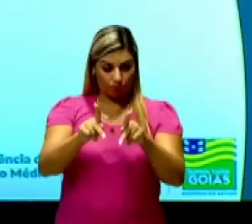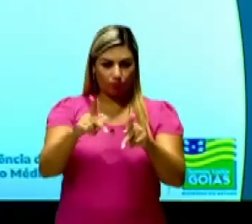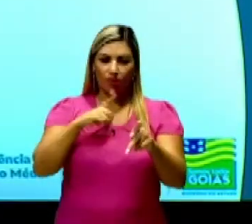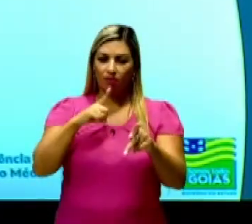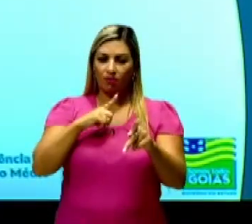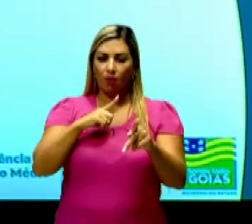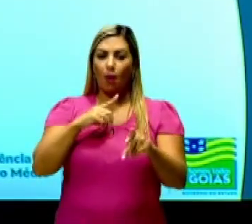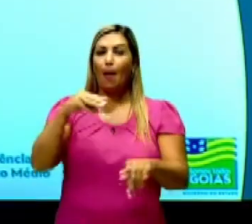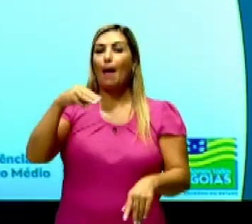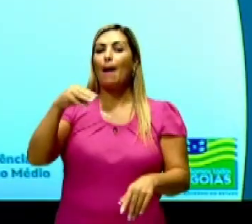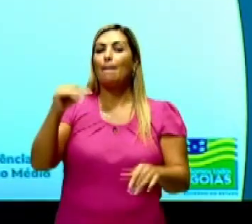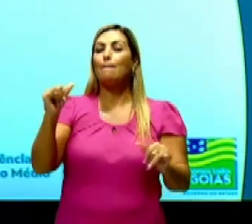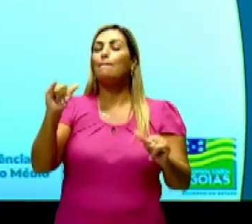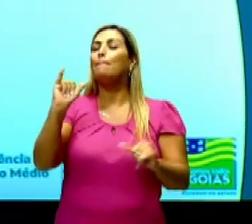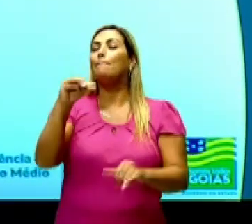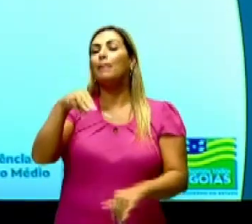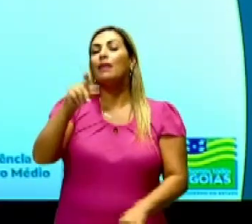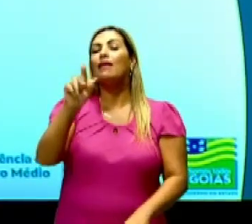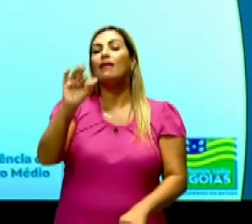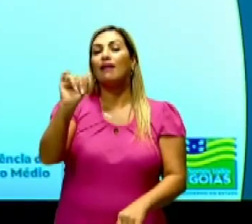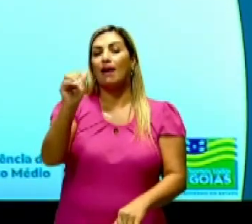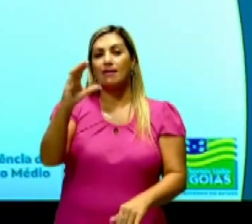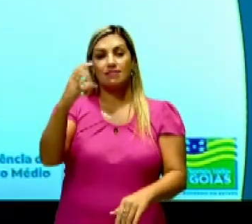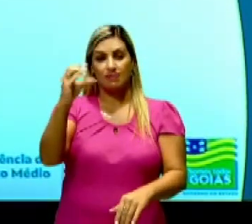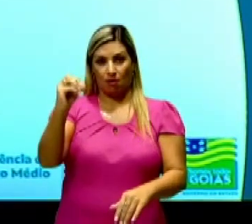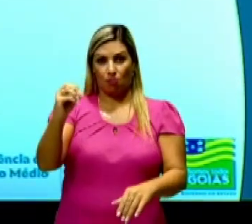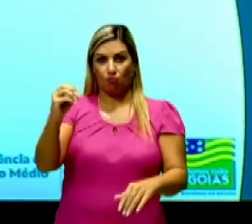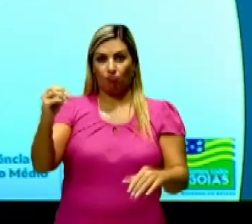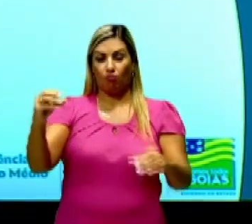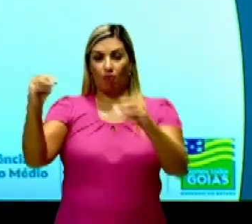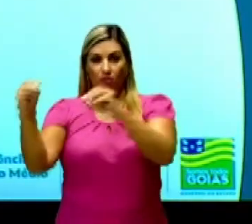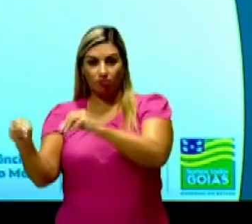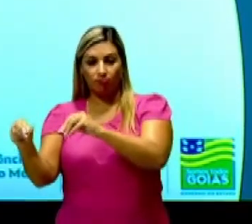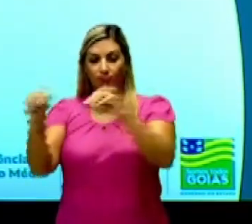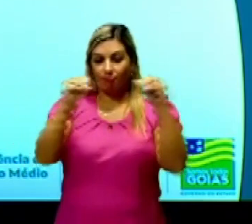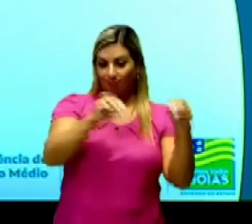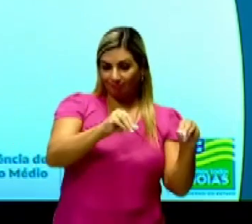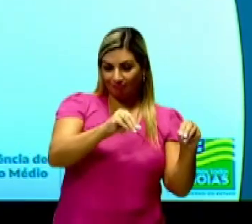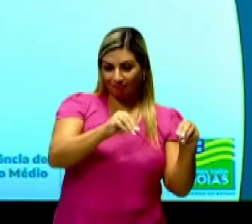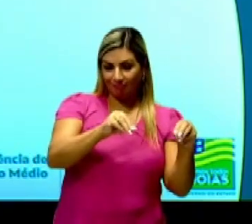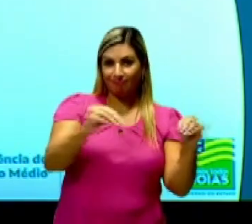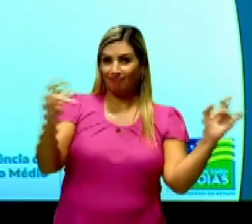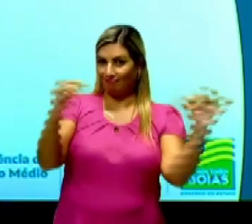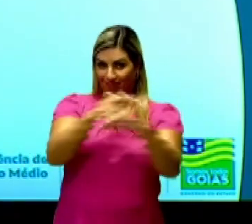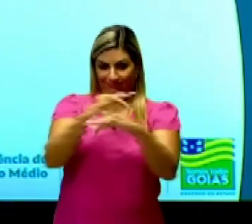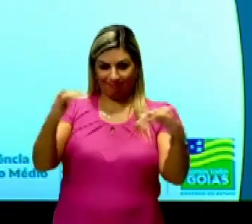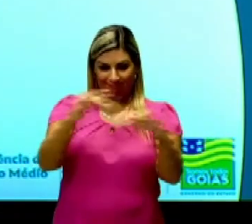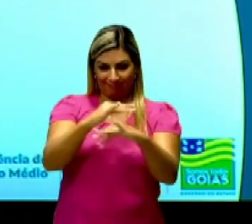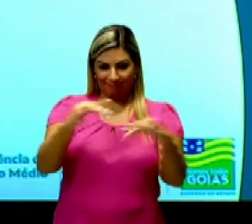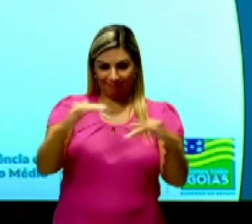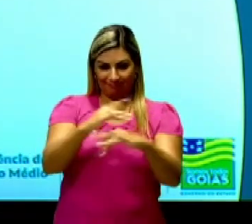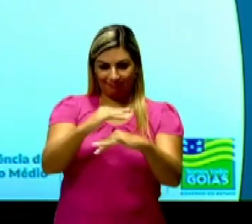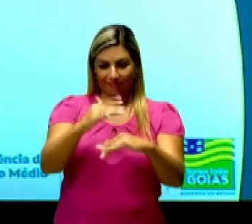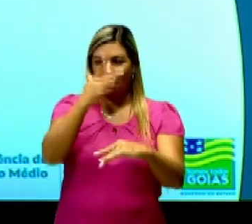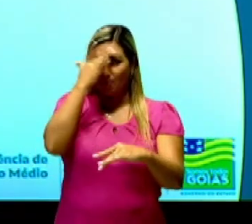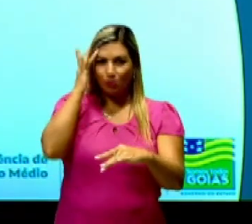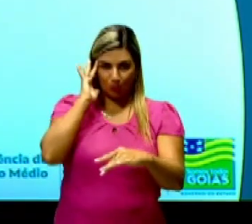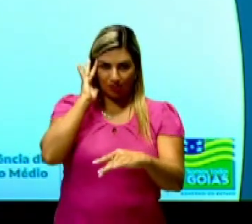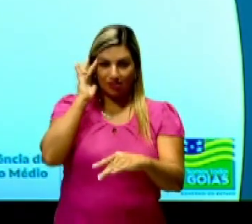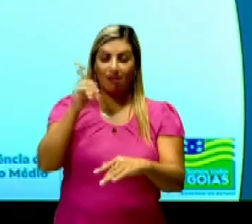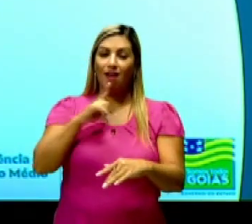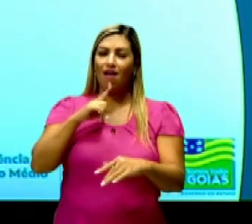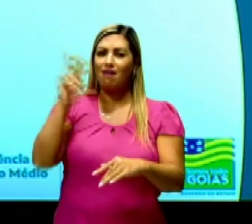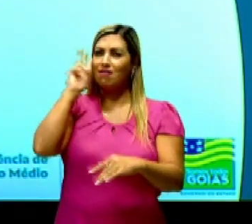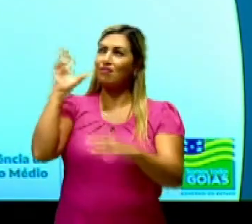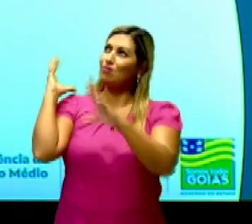tá? Então a migração, ou seja, sair de um local e ir para outro, beleza? A migração na história, a